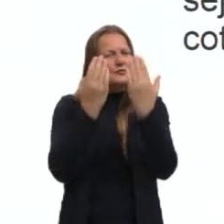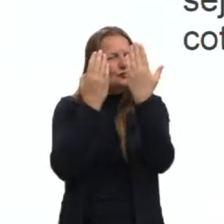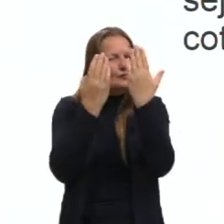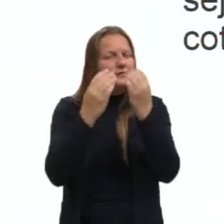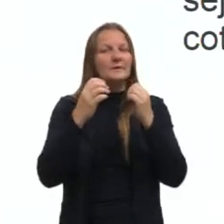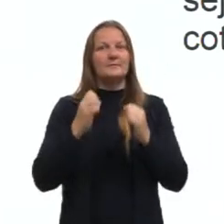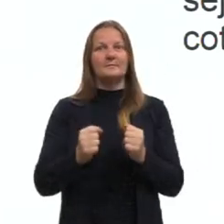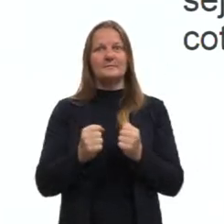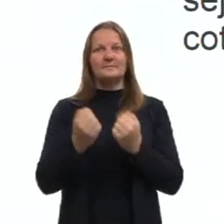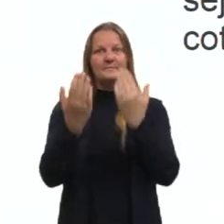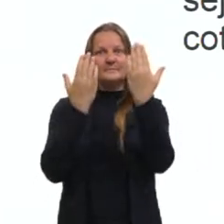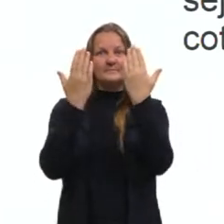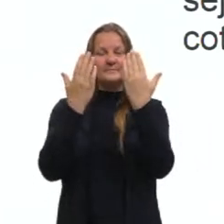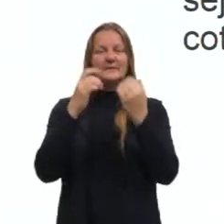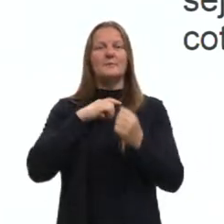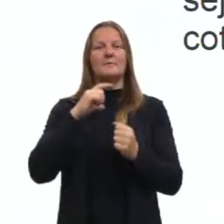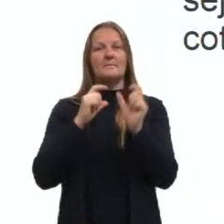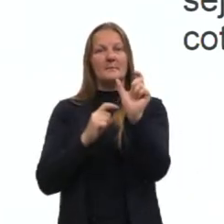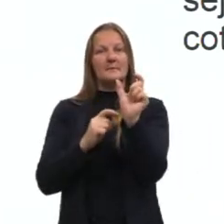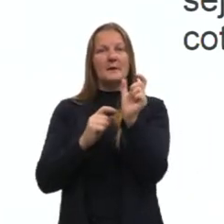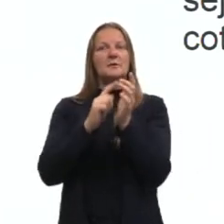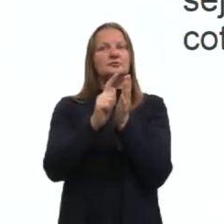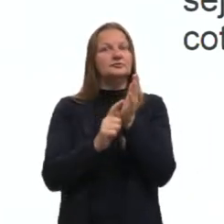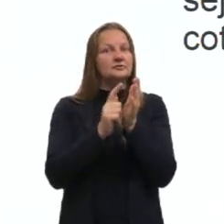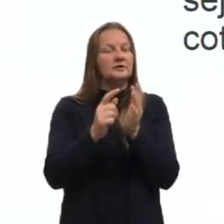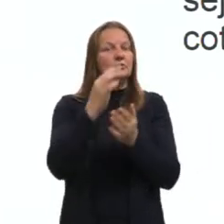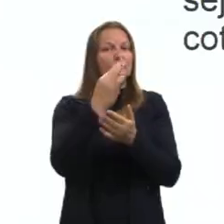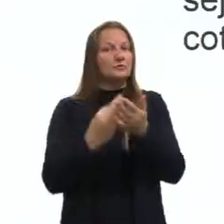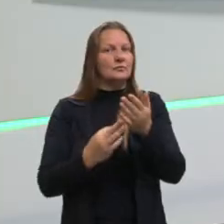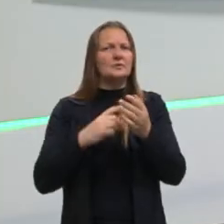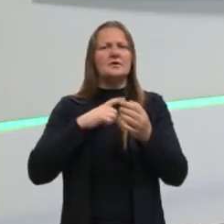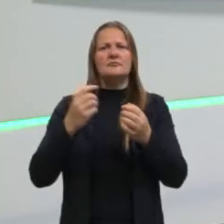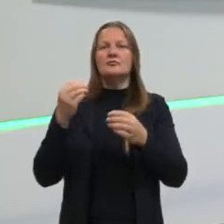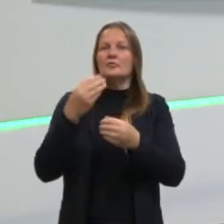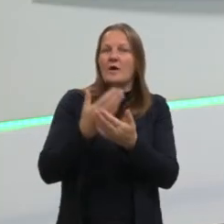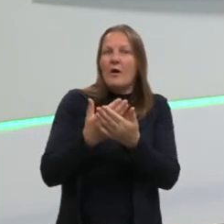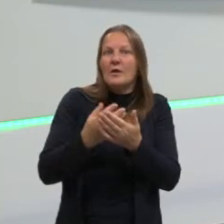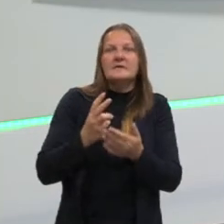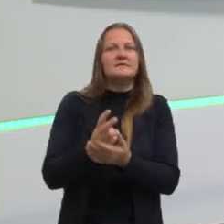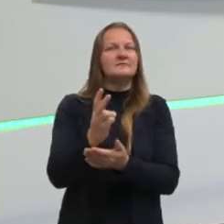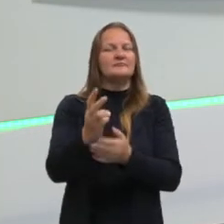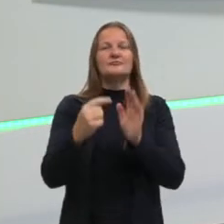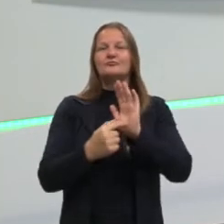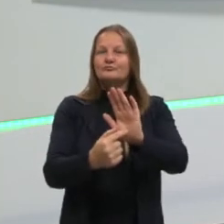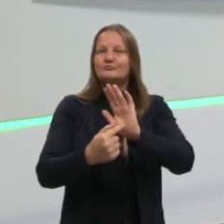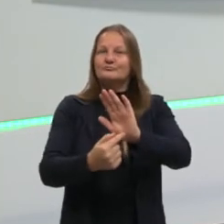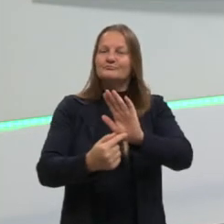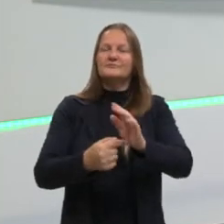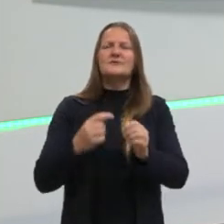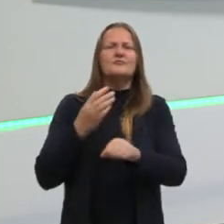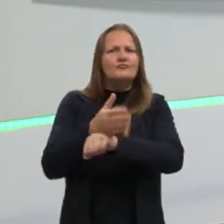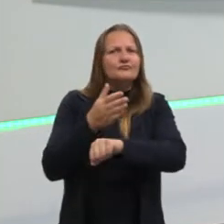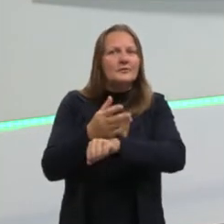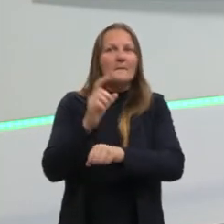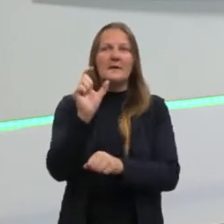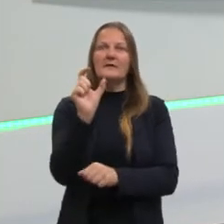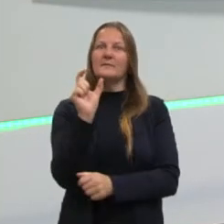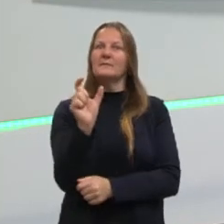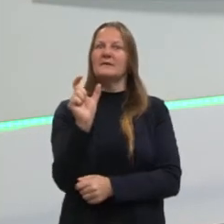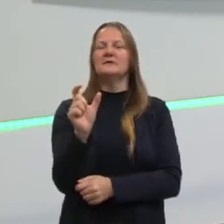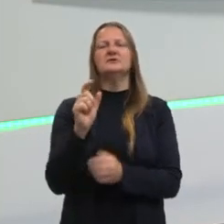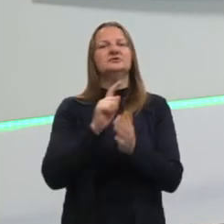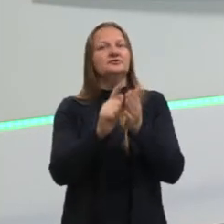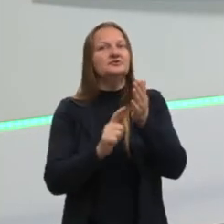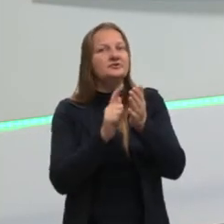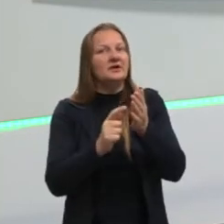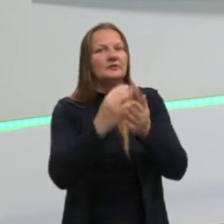já viram que gênero textual é uma palavra que aparece muito aqui nas nossas aulas, que ela é muito frequente porque ela de fato